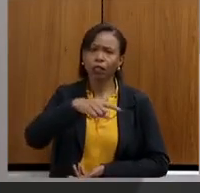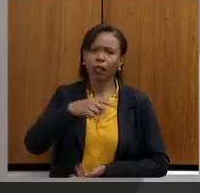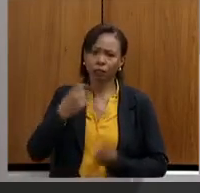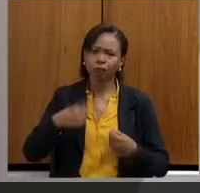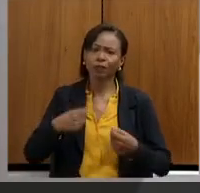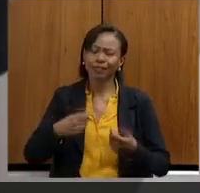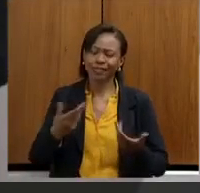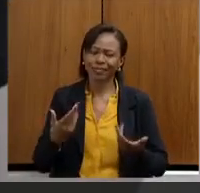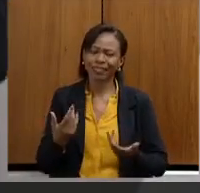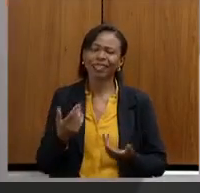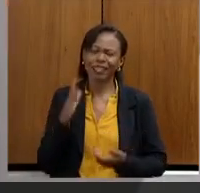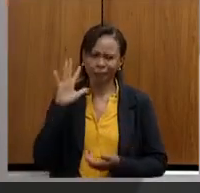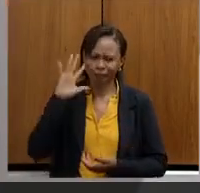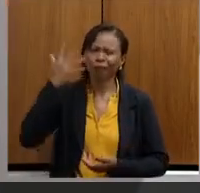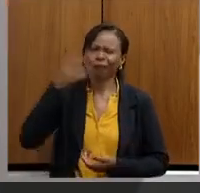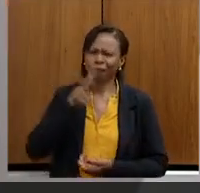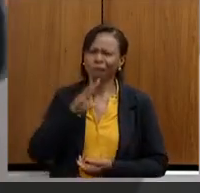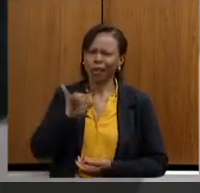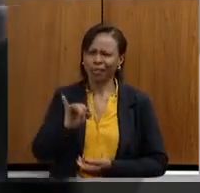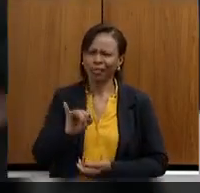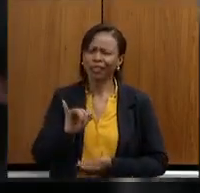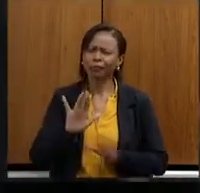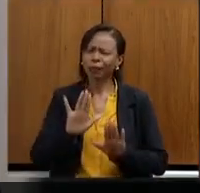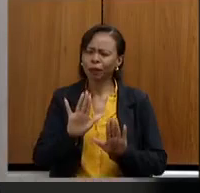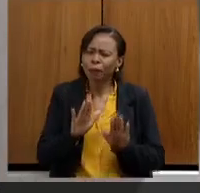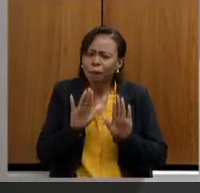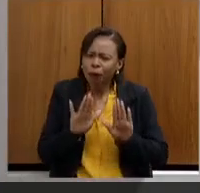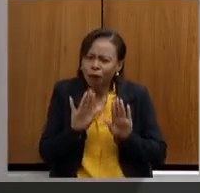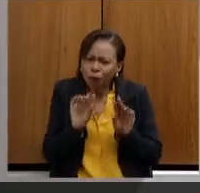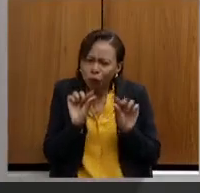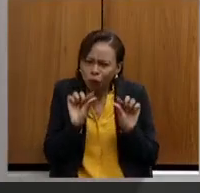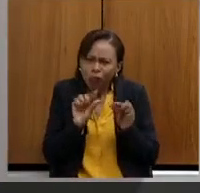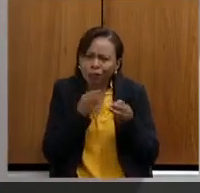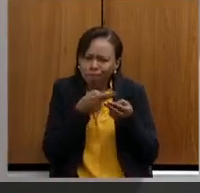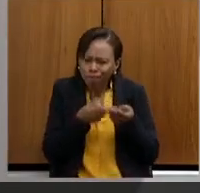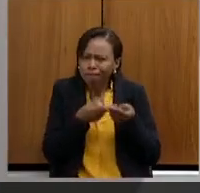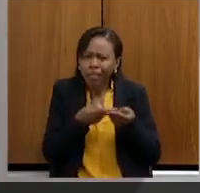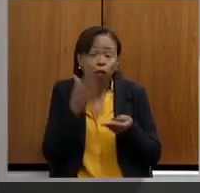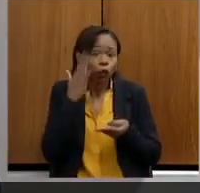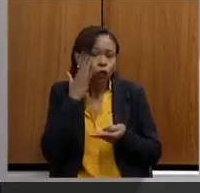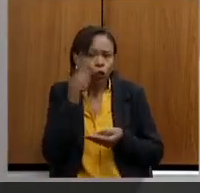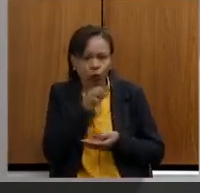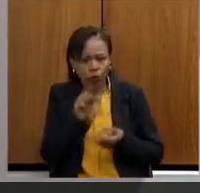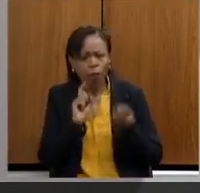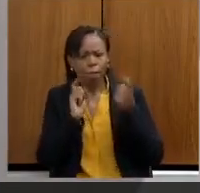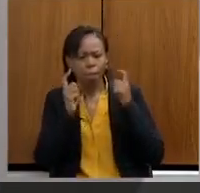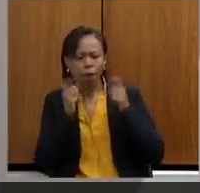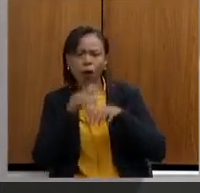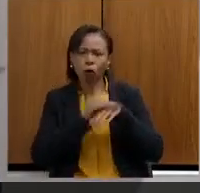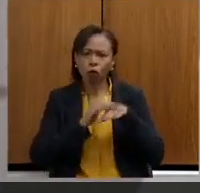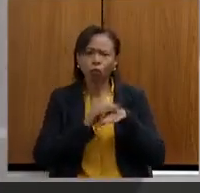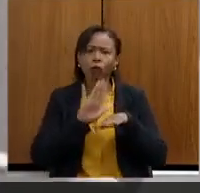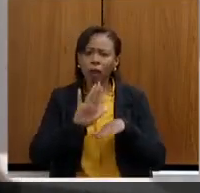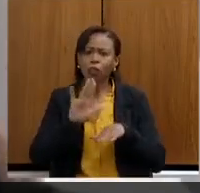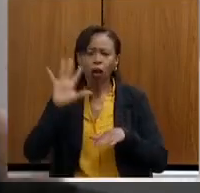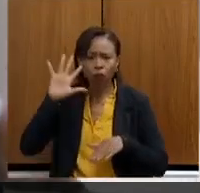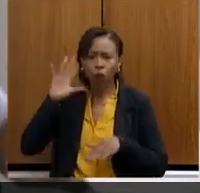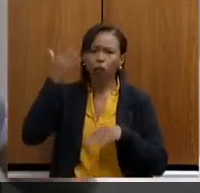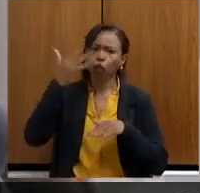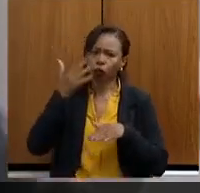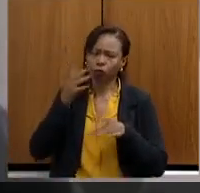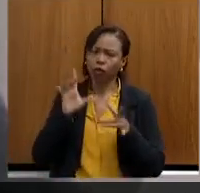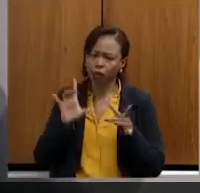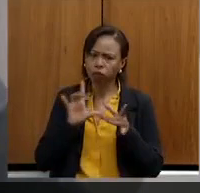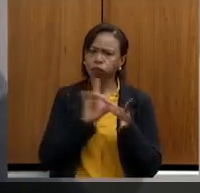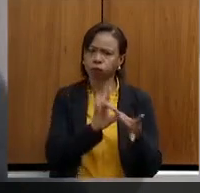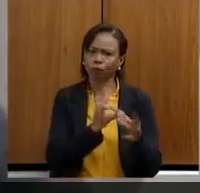será feito. Um pouquinho mais de paciência, eu sei que vocês estão em conversas, que nós chegaremos a um denominador comum que atenda a todos vocês. Está